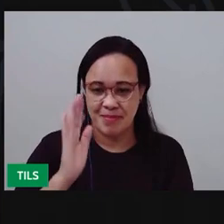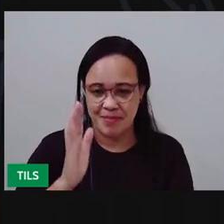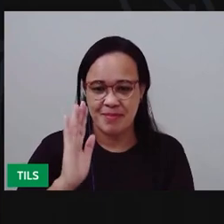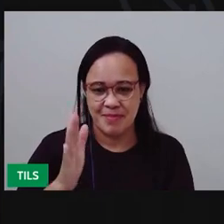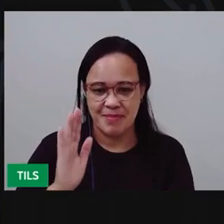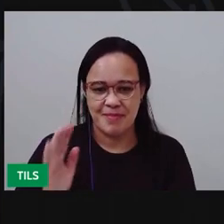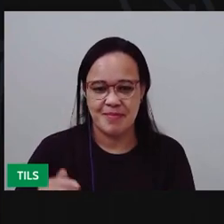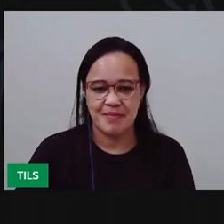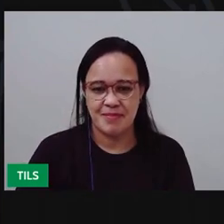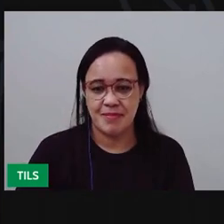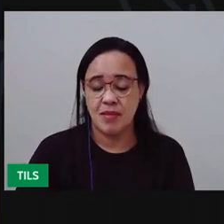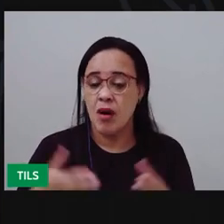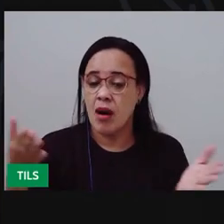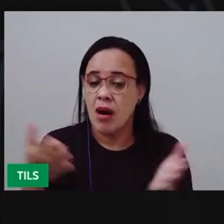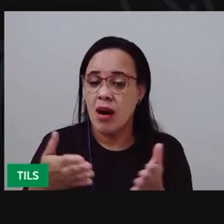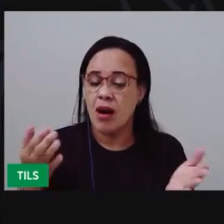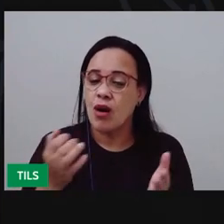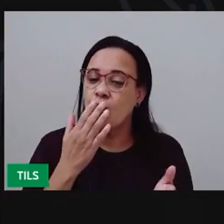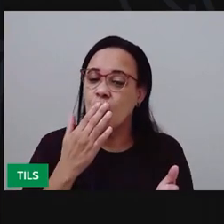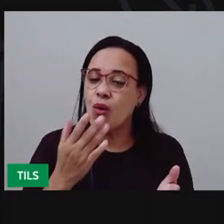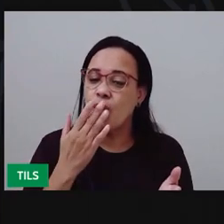Agora eu vou passar a tinta.